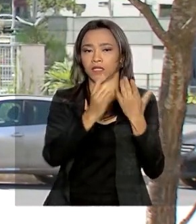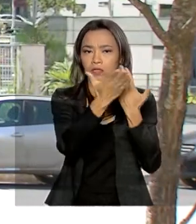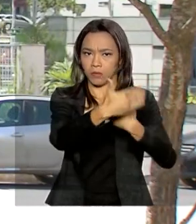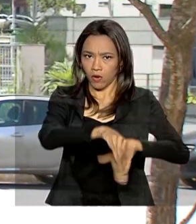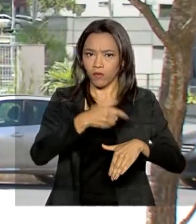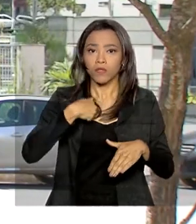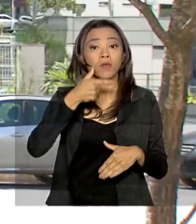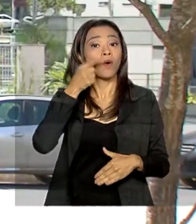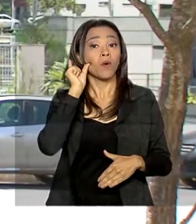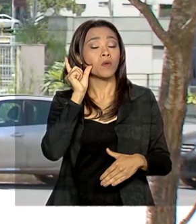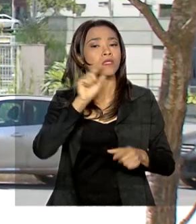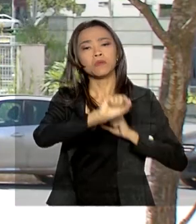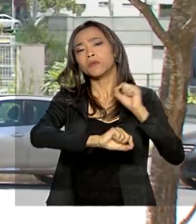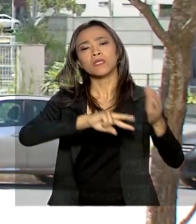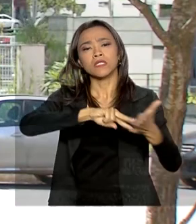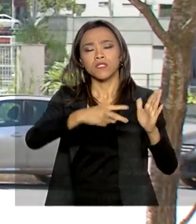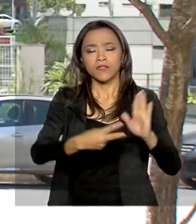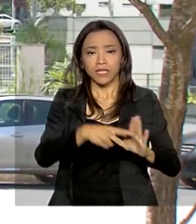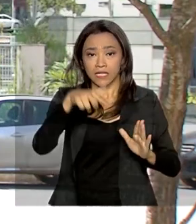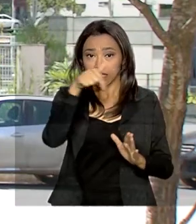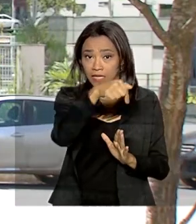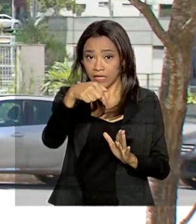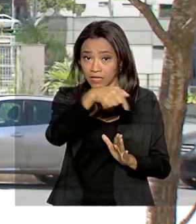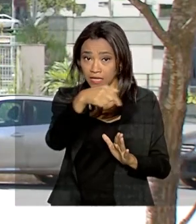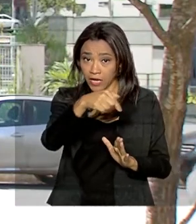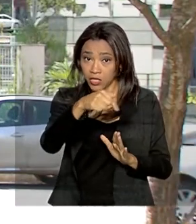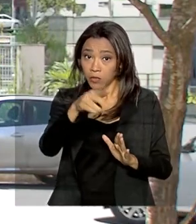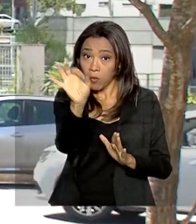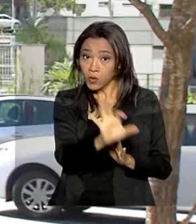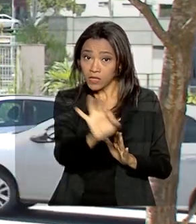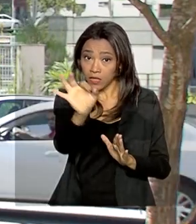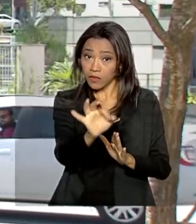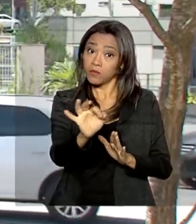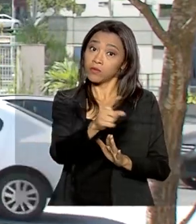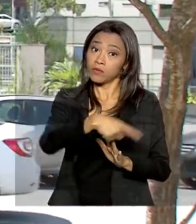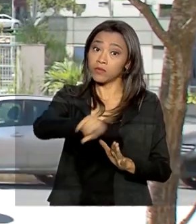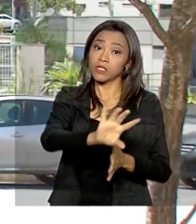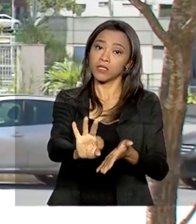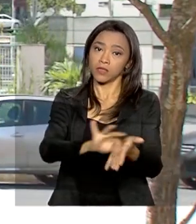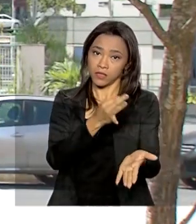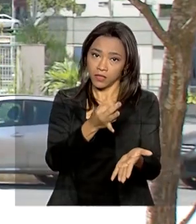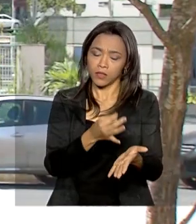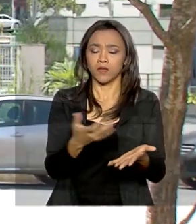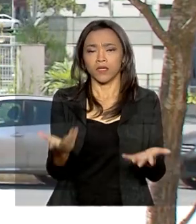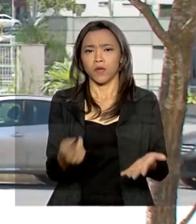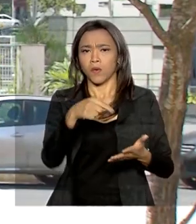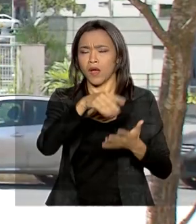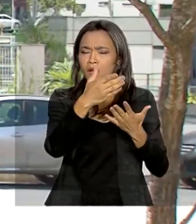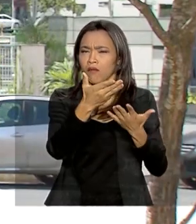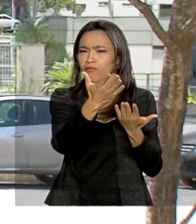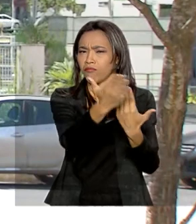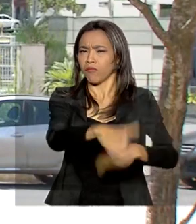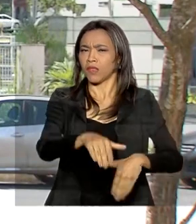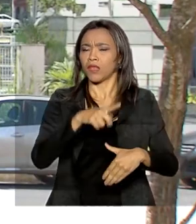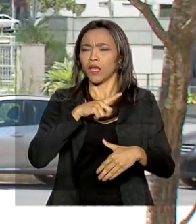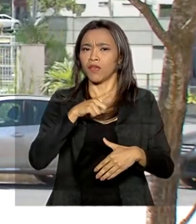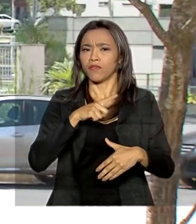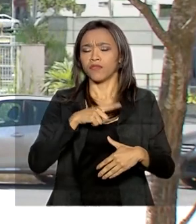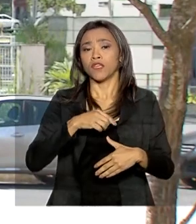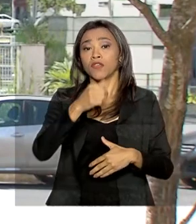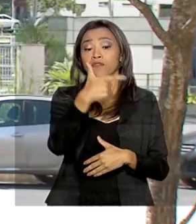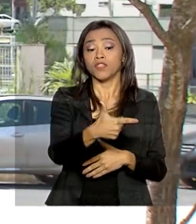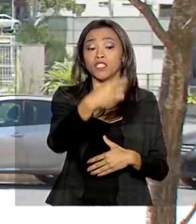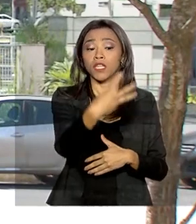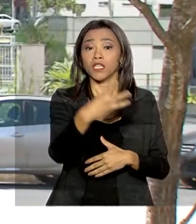ontem representam aí 77% do total de inscritos. Portanto, o exame registrou 23% de ausentes,